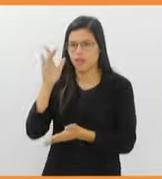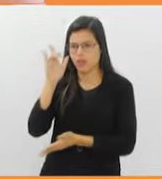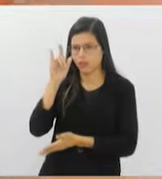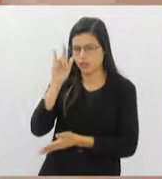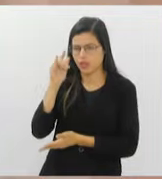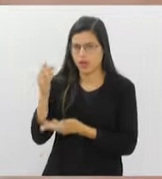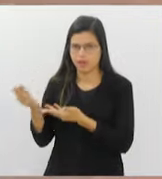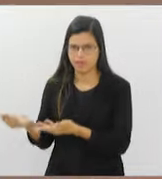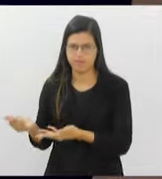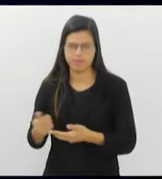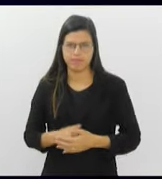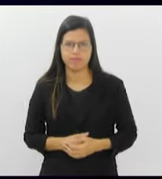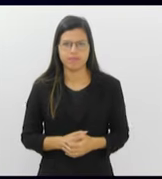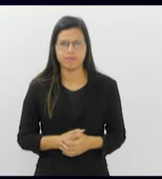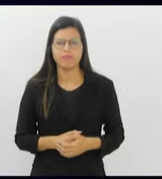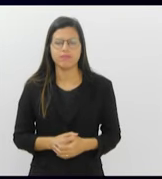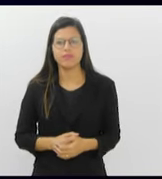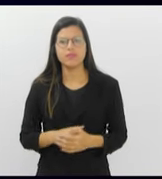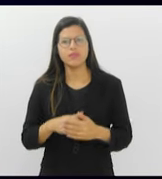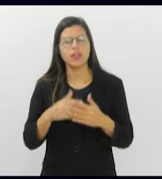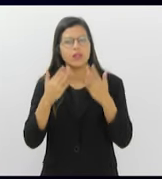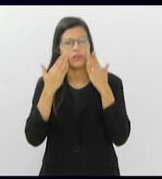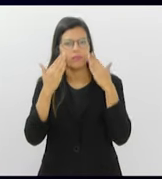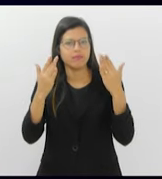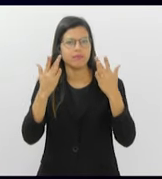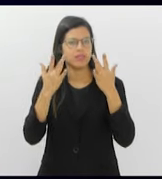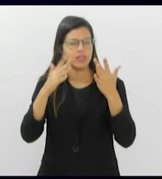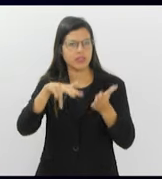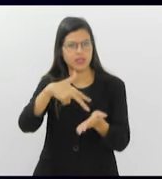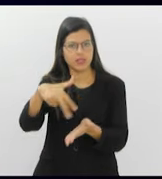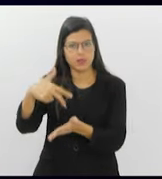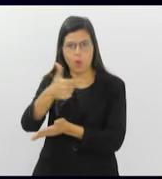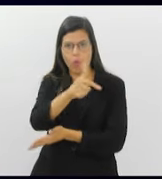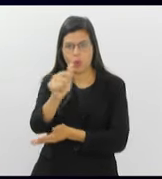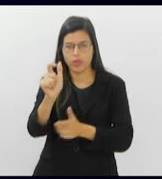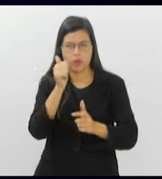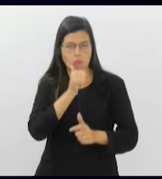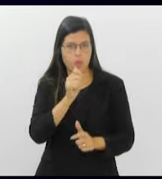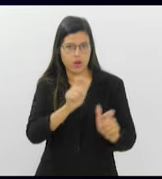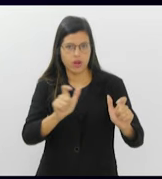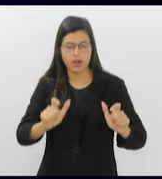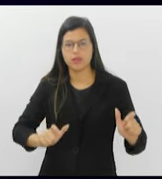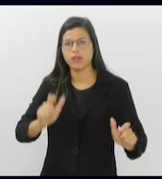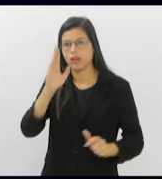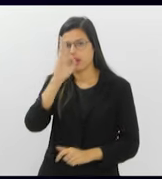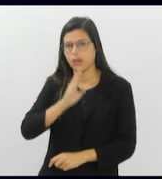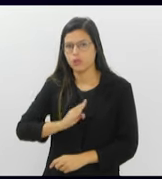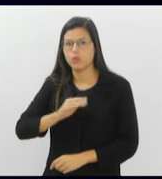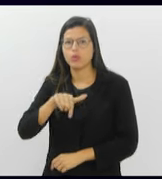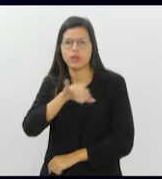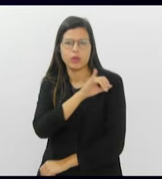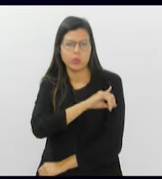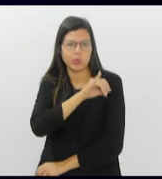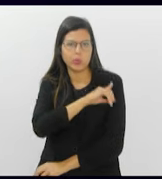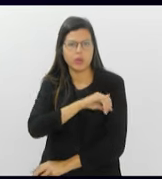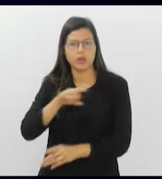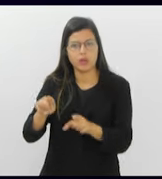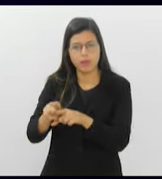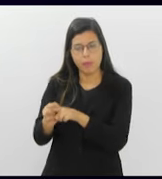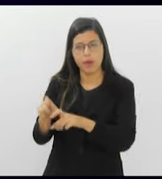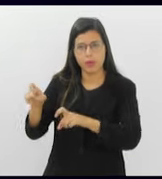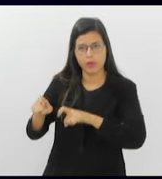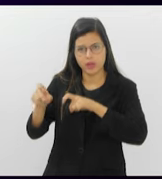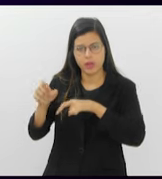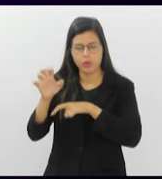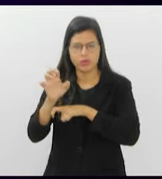Rio. O espetáculo de dança Outras Mulheres realiza uma temporada gratuita na região metropolitana do Rio de Janeiro e no interior do estado